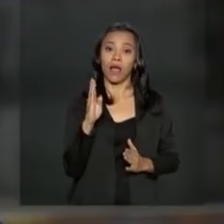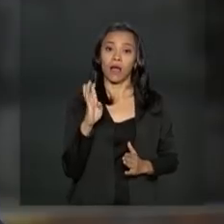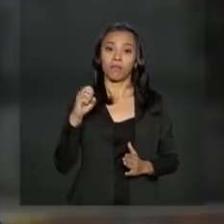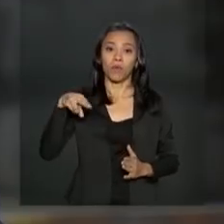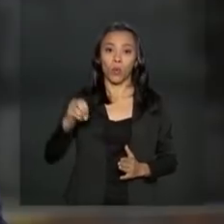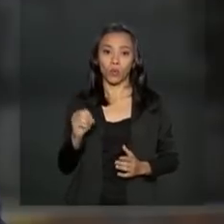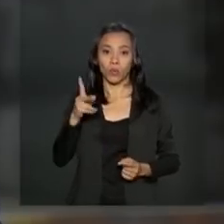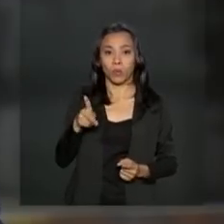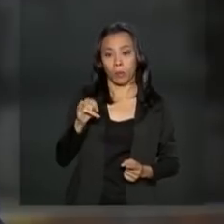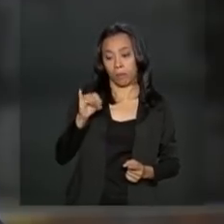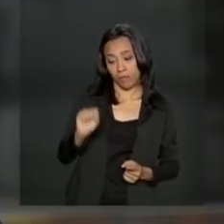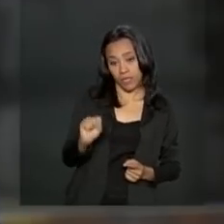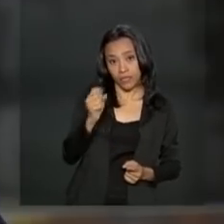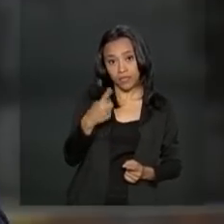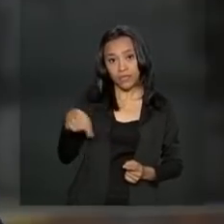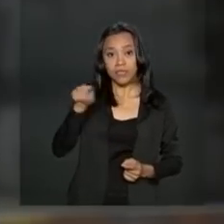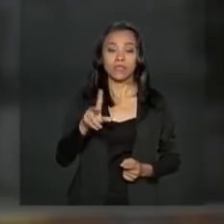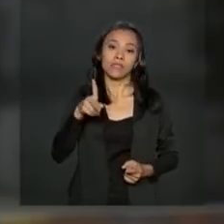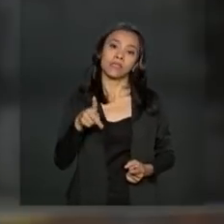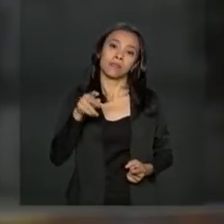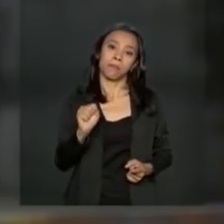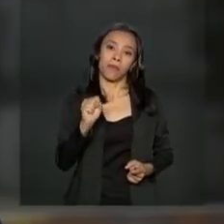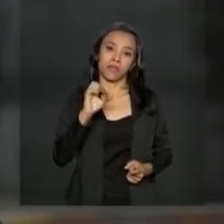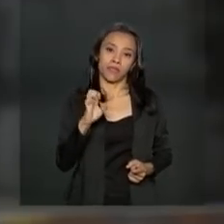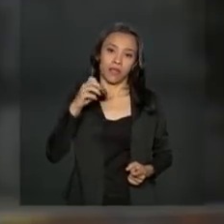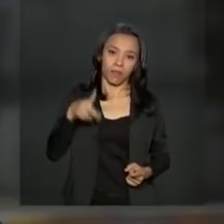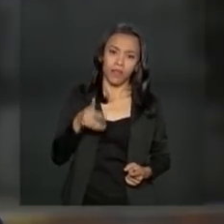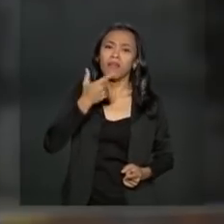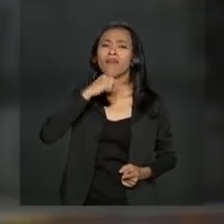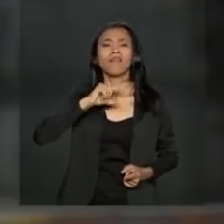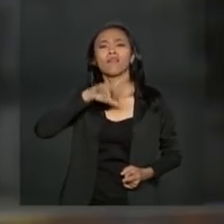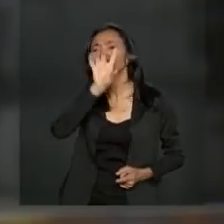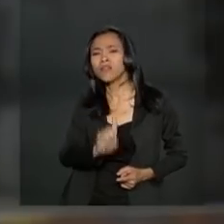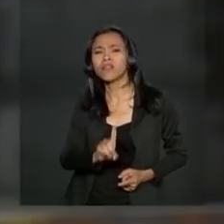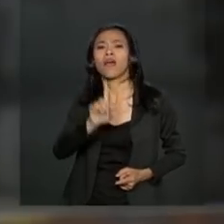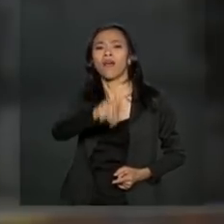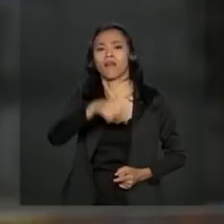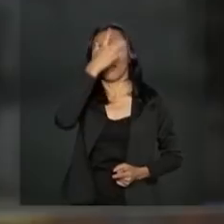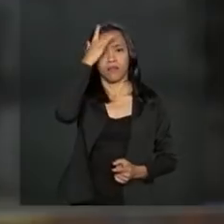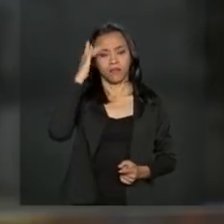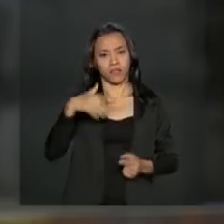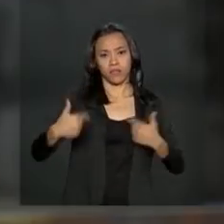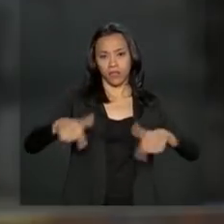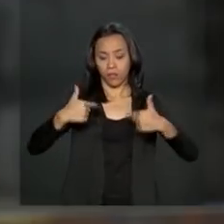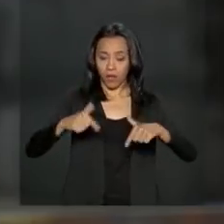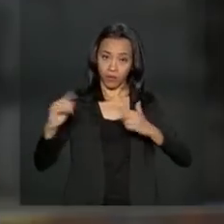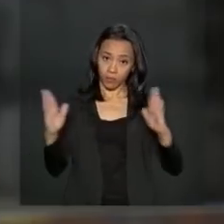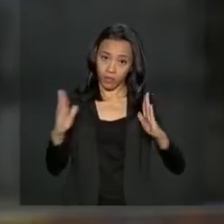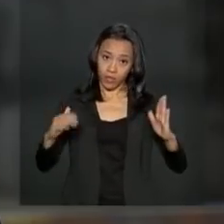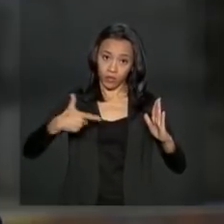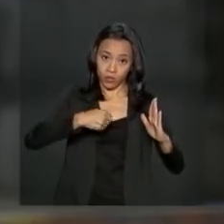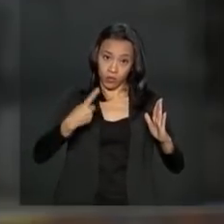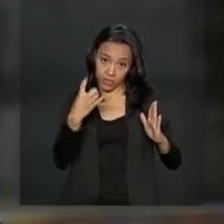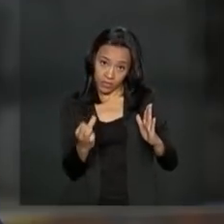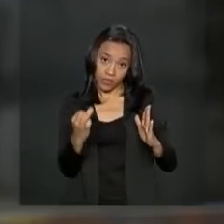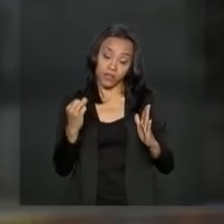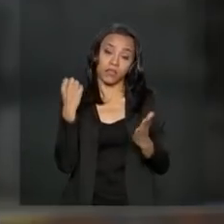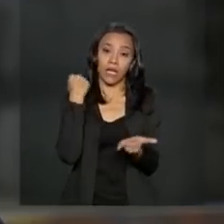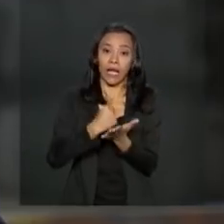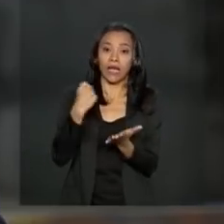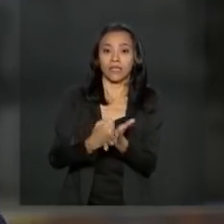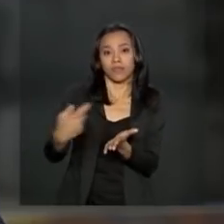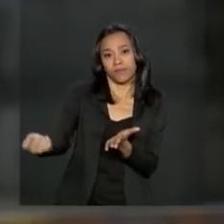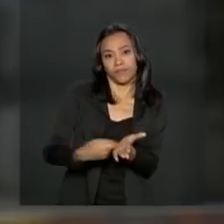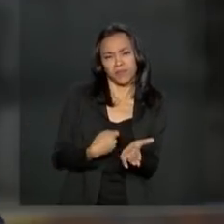PIS-PASEP de 2016. E quem tem direito a este abono são as pessoas que trabalharam no ano de 2016 de carteira assinada por